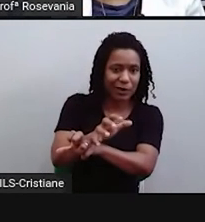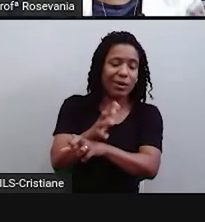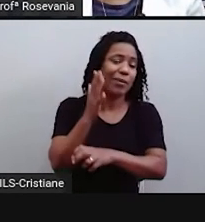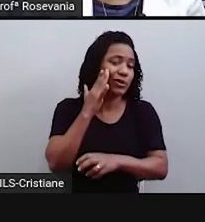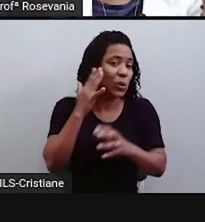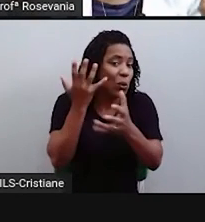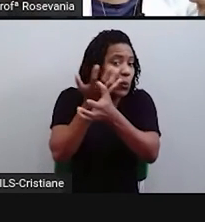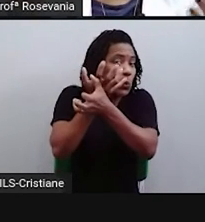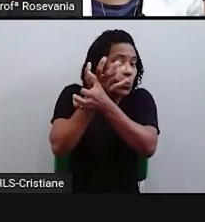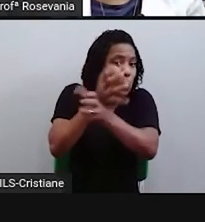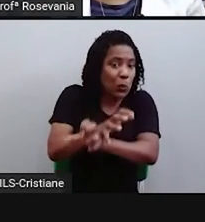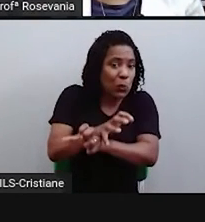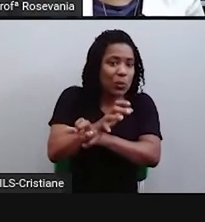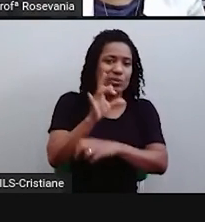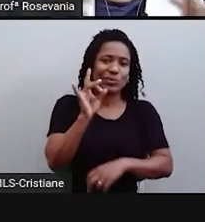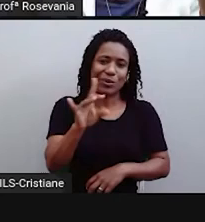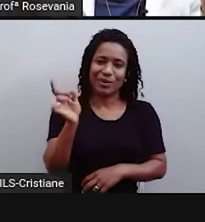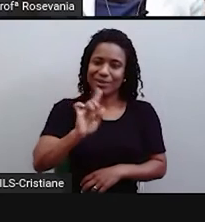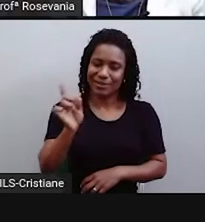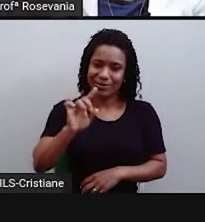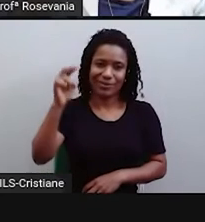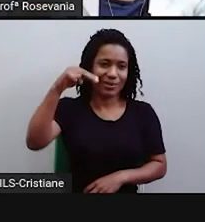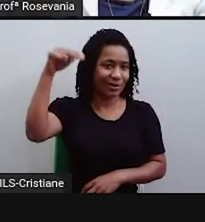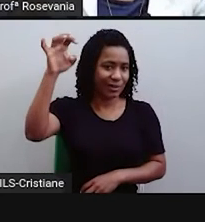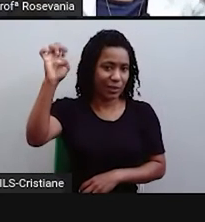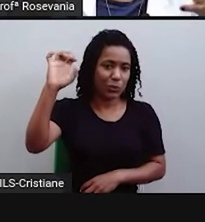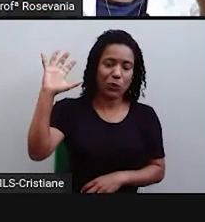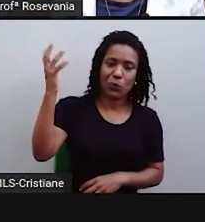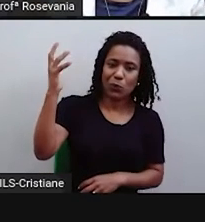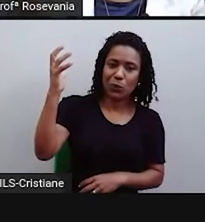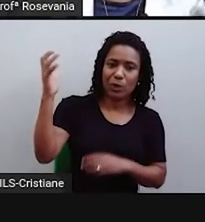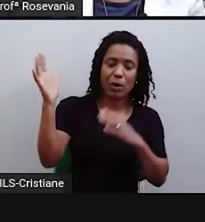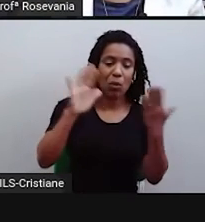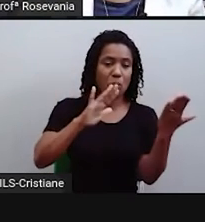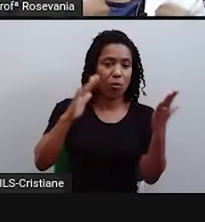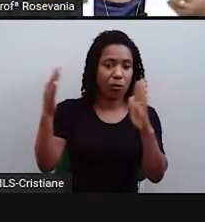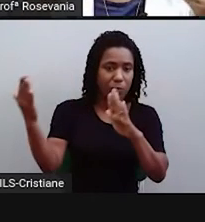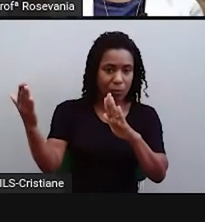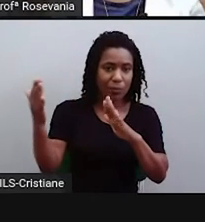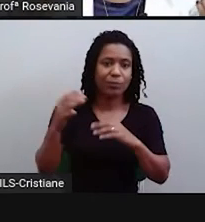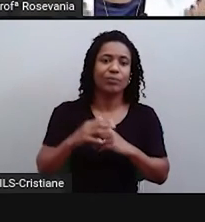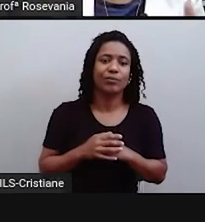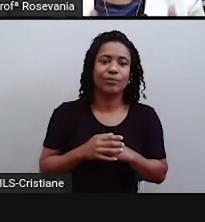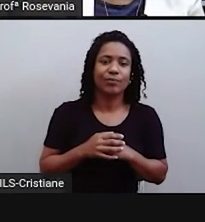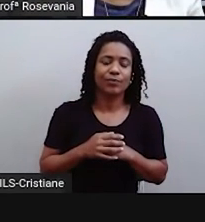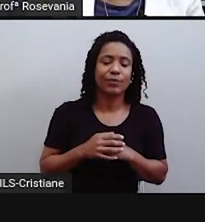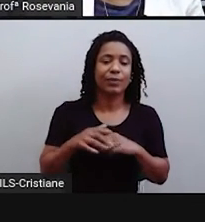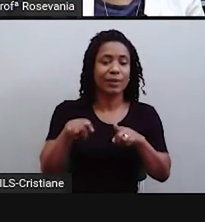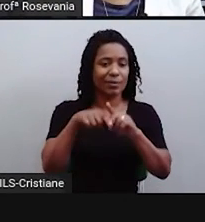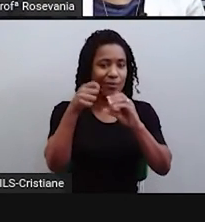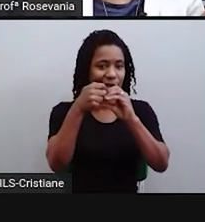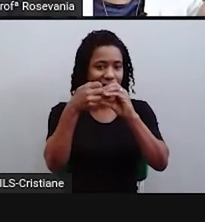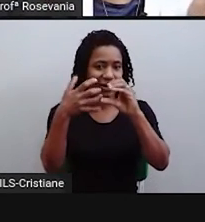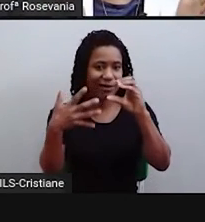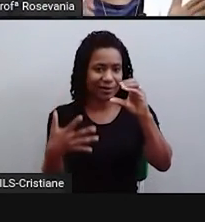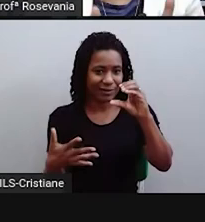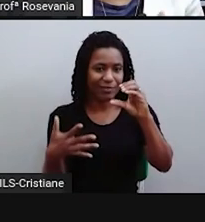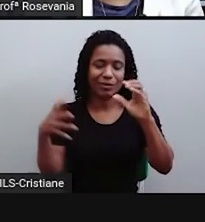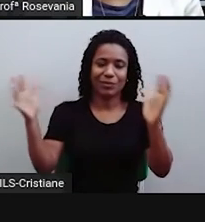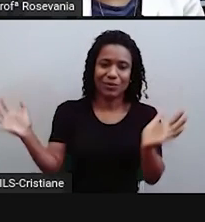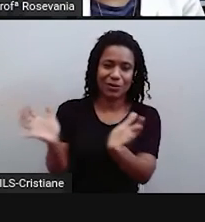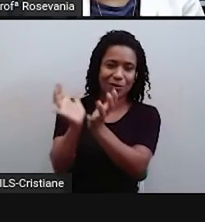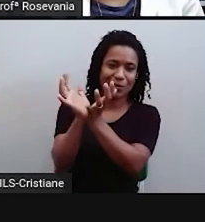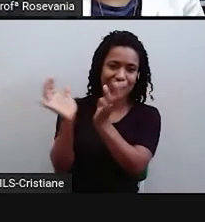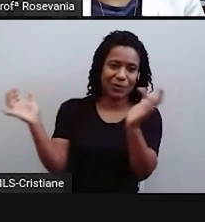sabem disso, que eu sei, que são meninos espertos. Então, a característica do semiárido, a característica do próprio povoamento, as